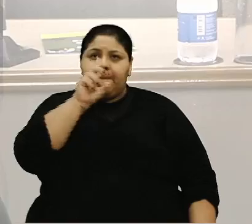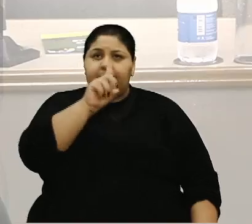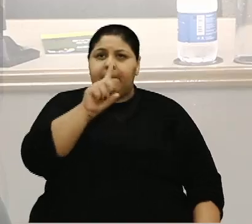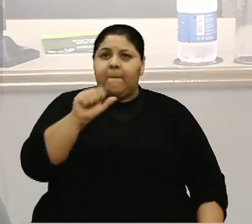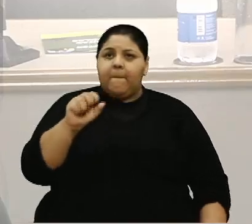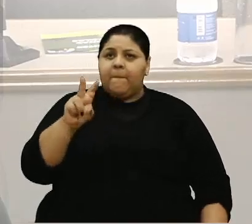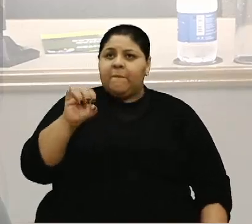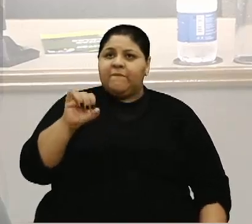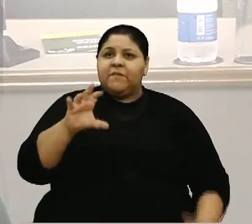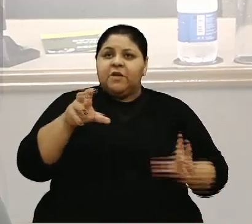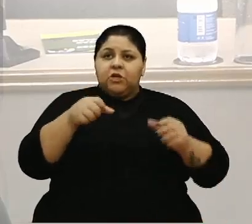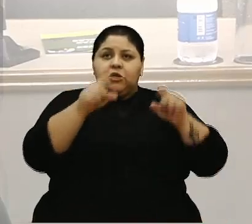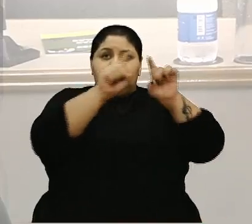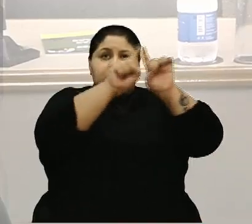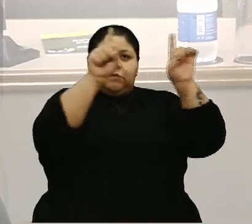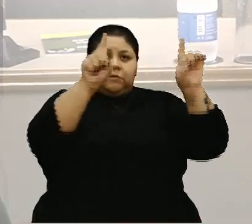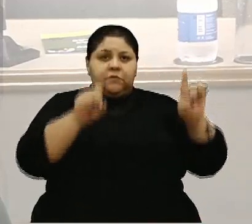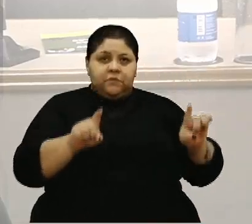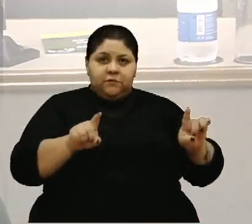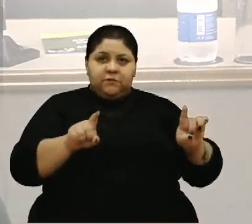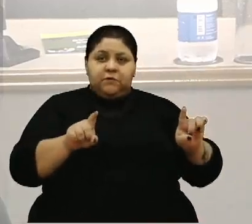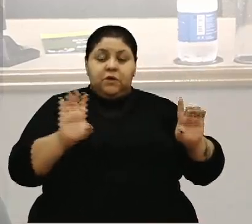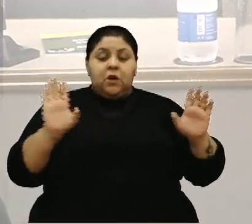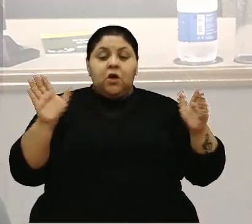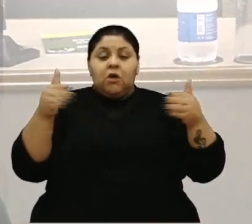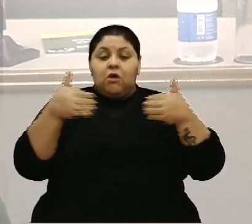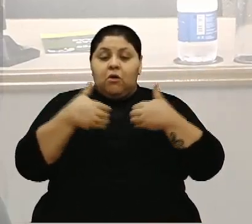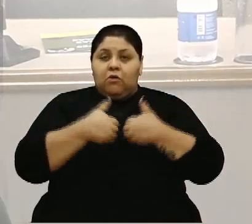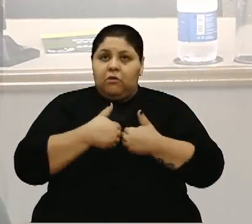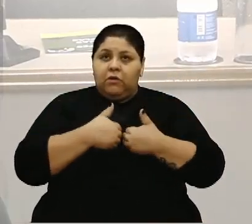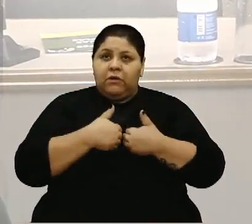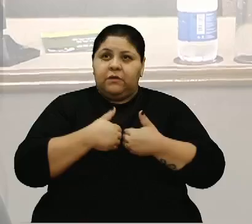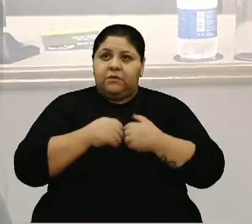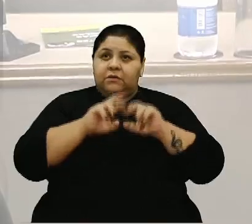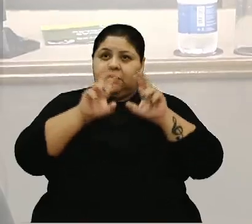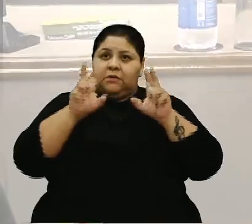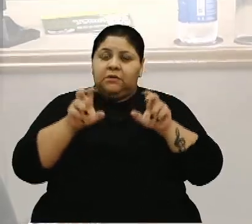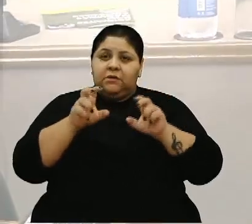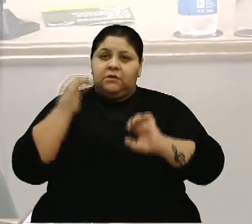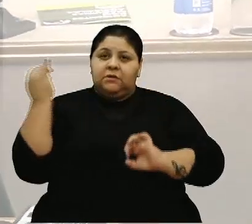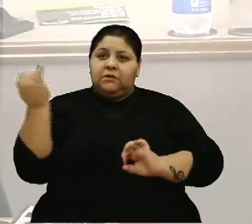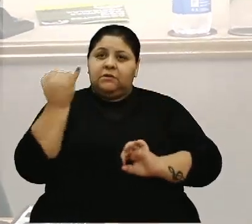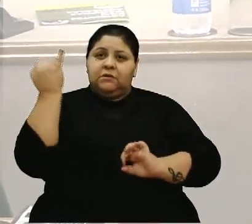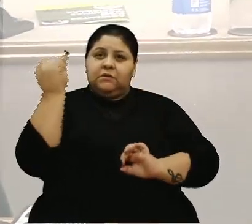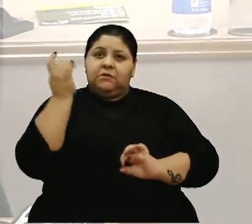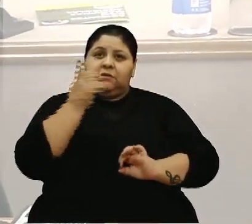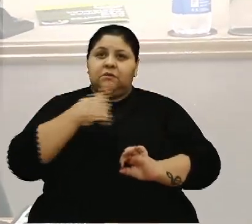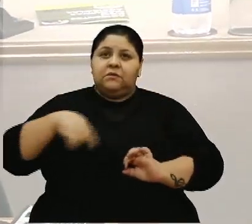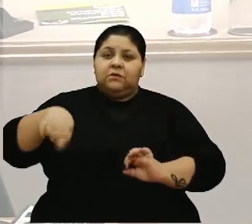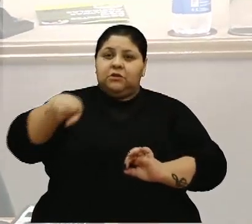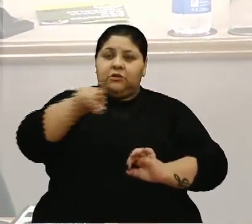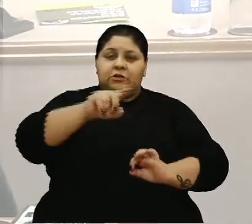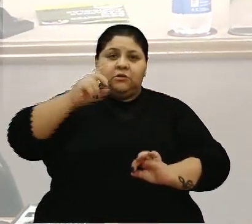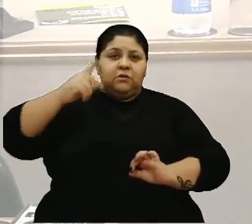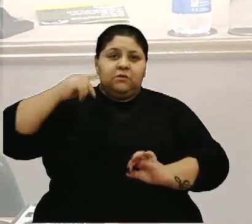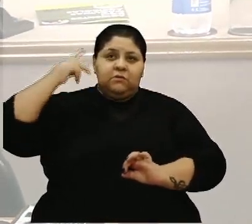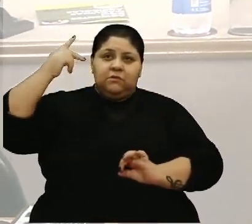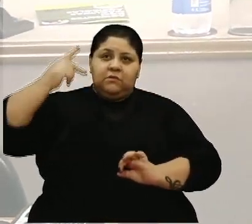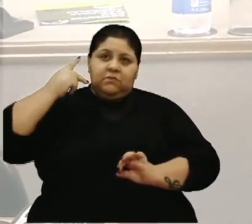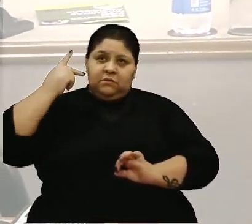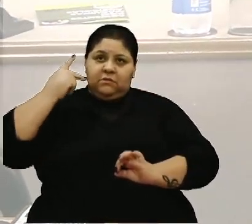toda a equipe. Enfim, o autismo é um tema importantíssimo. Nós, como vereadores, e eu